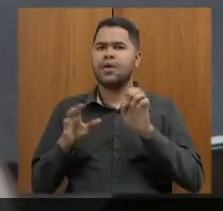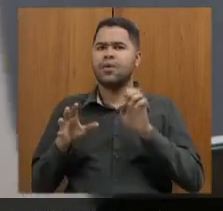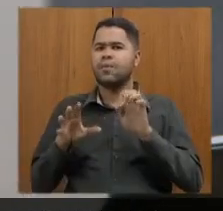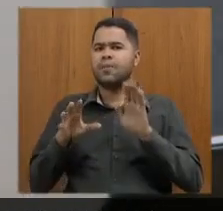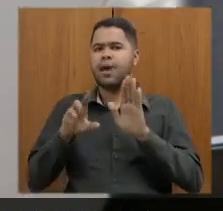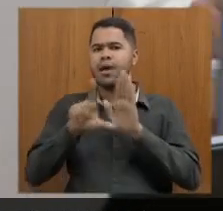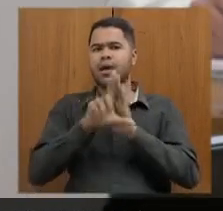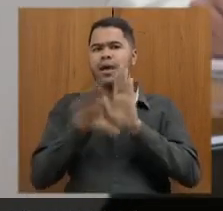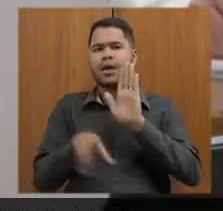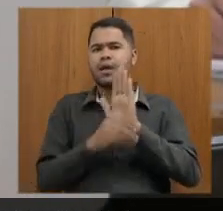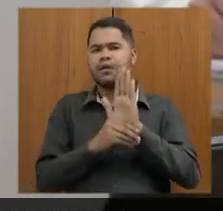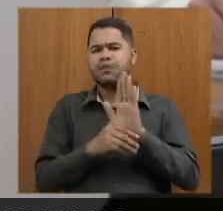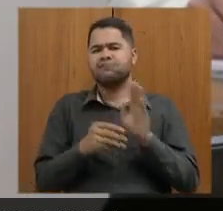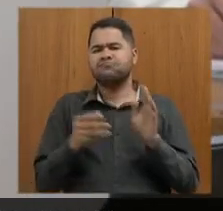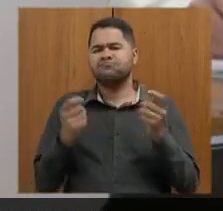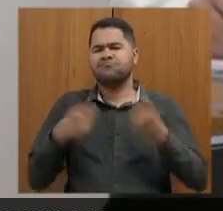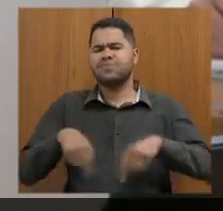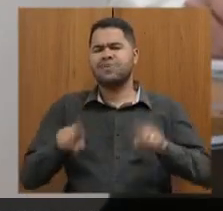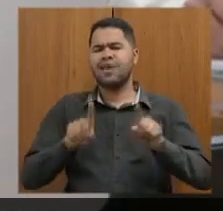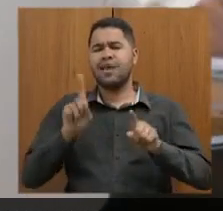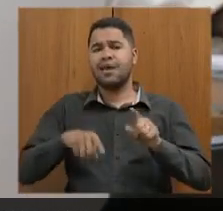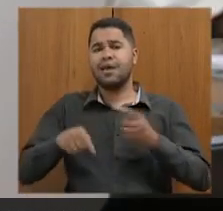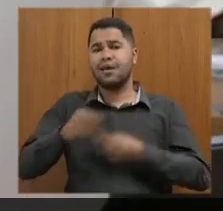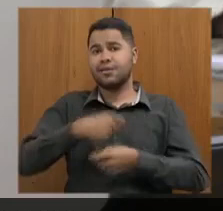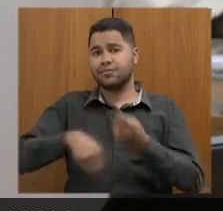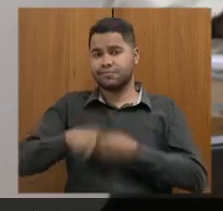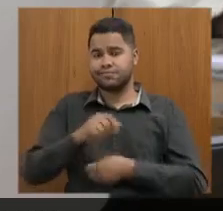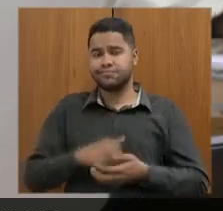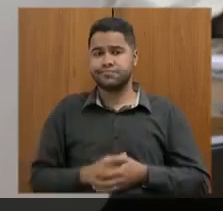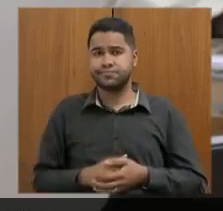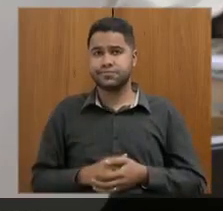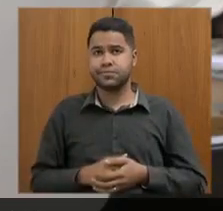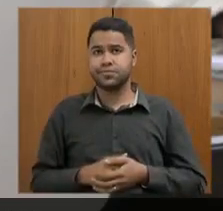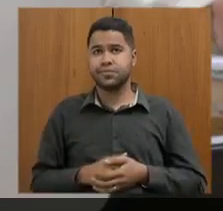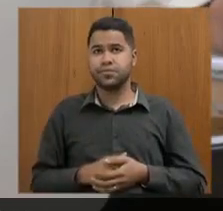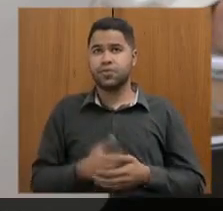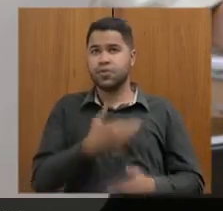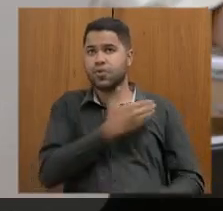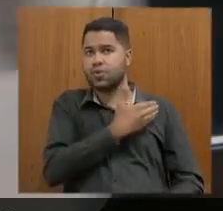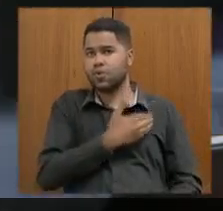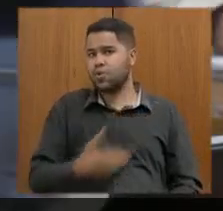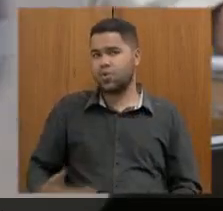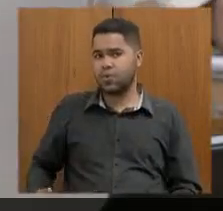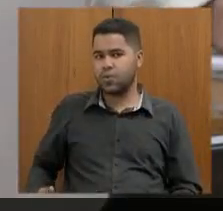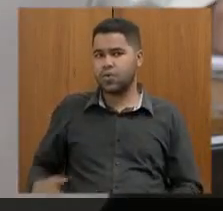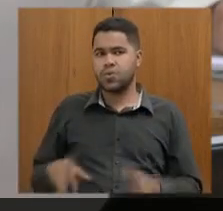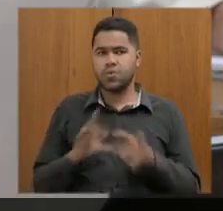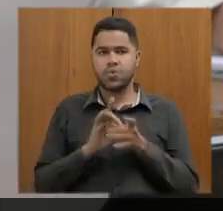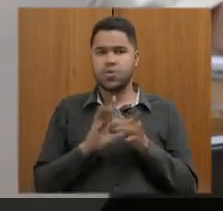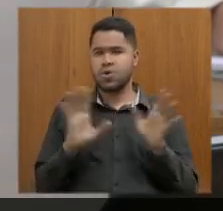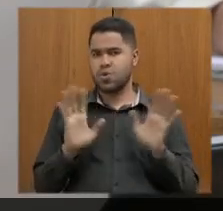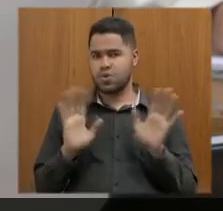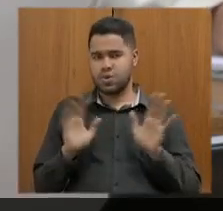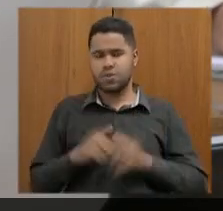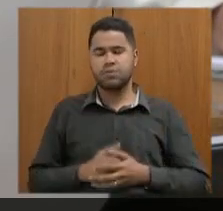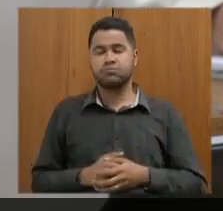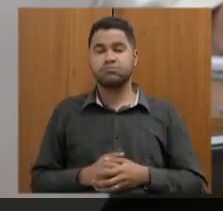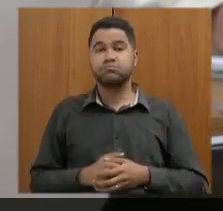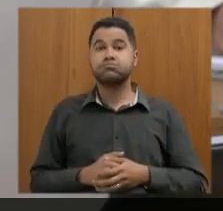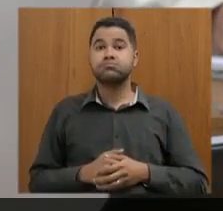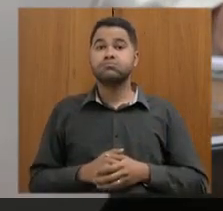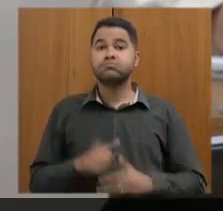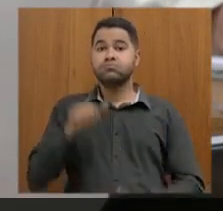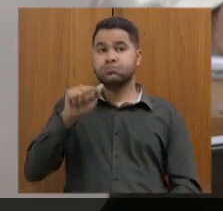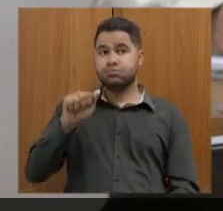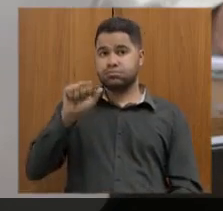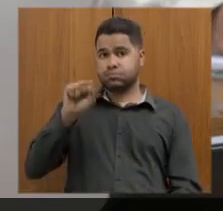necessário, era uma questão administrativa. Administrativamente, o governo não alterou essa situação. Os auxiliares